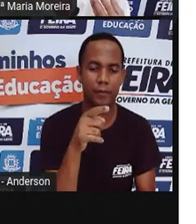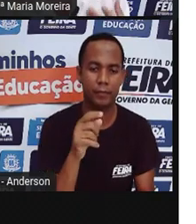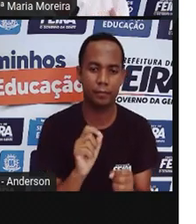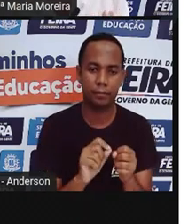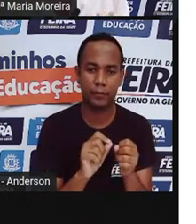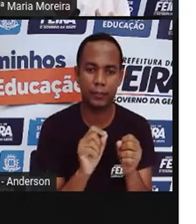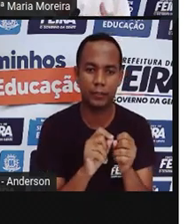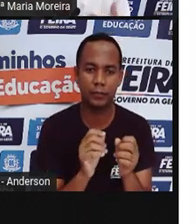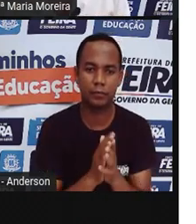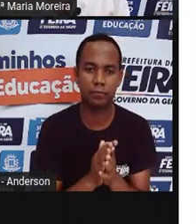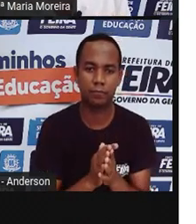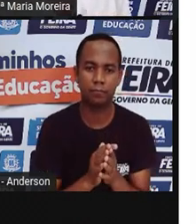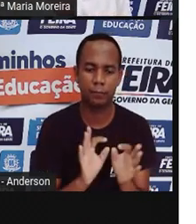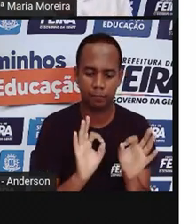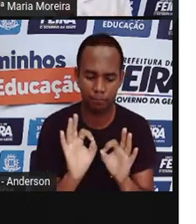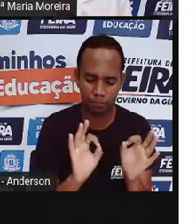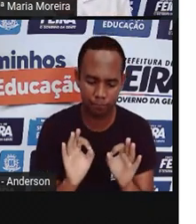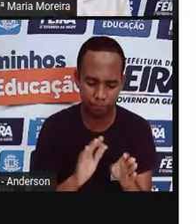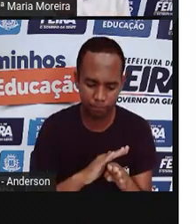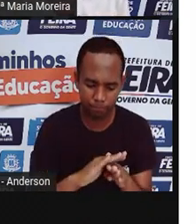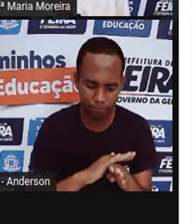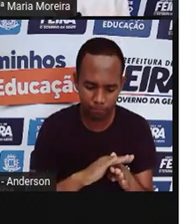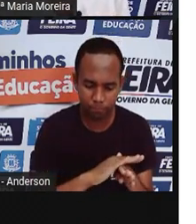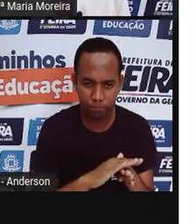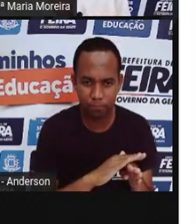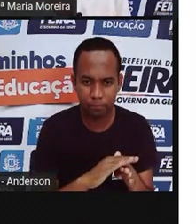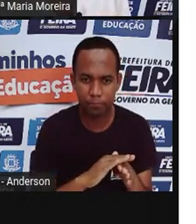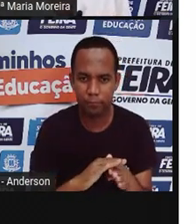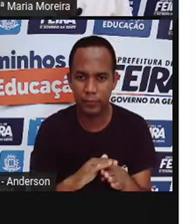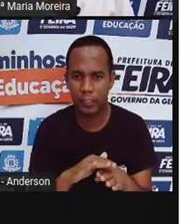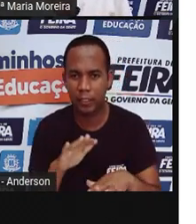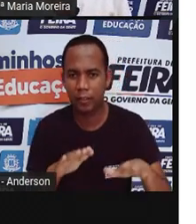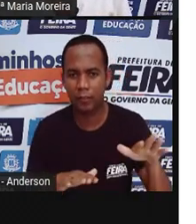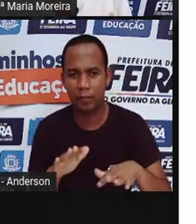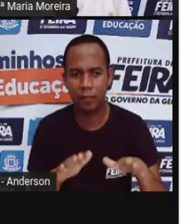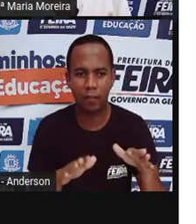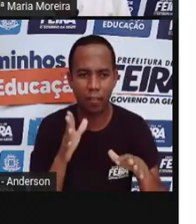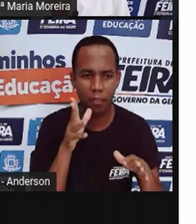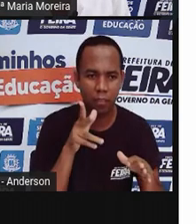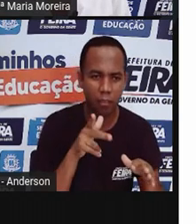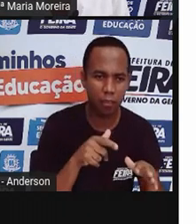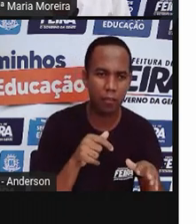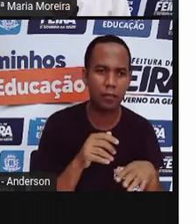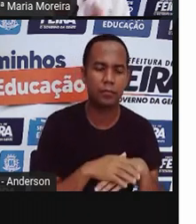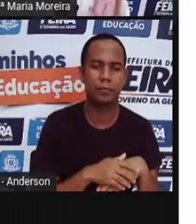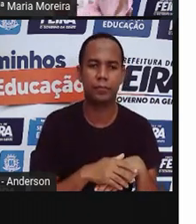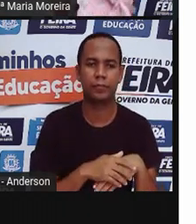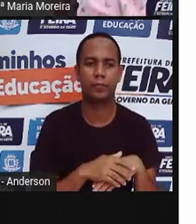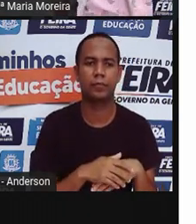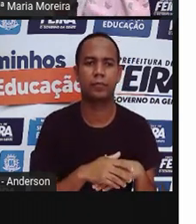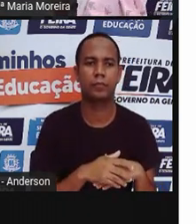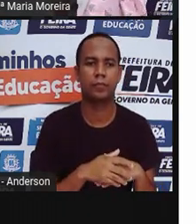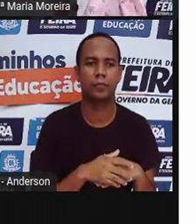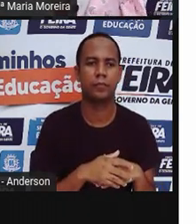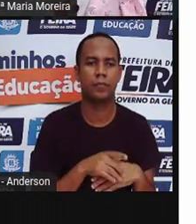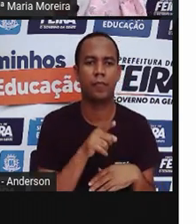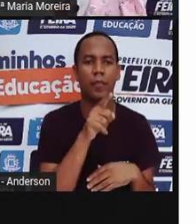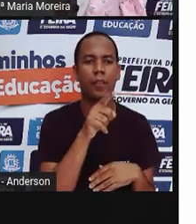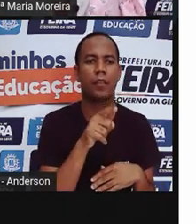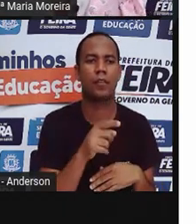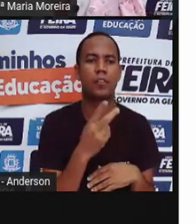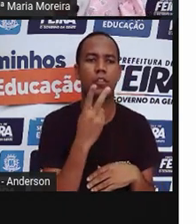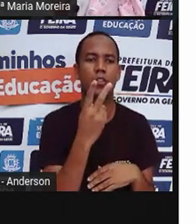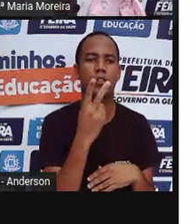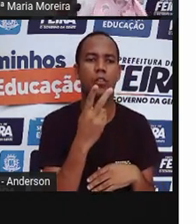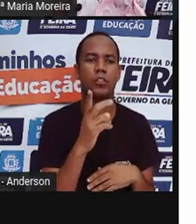auxílio de máquinas ou que demandavam um tempo considerável. Então, produzir José Fine me levou o quê? Dois dias fazendo